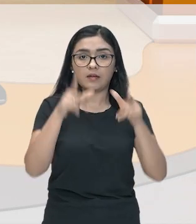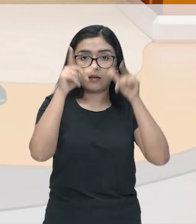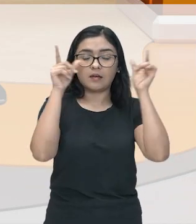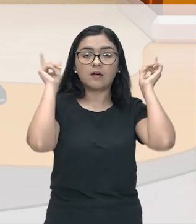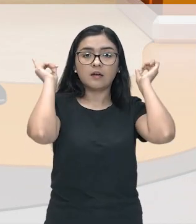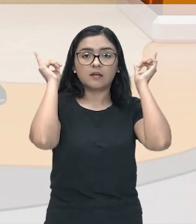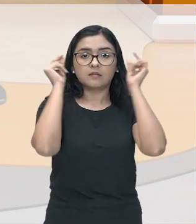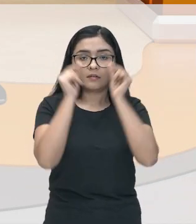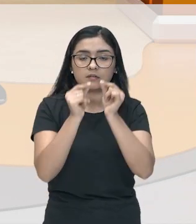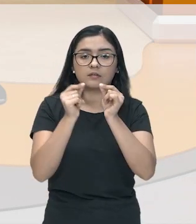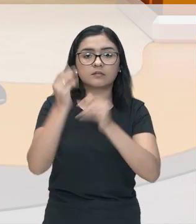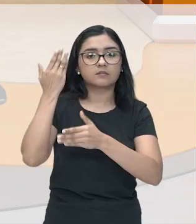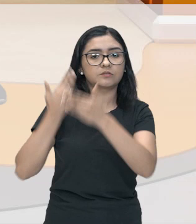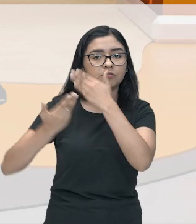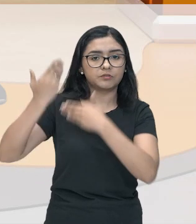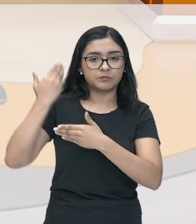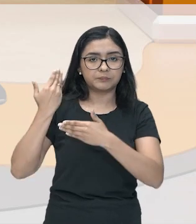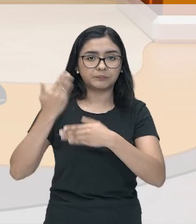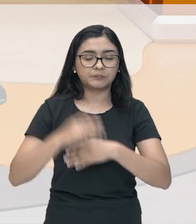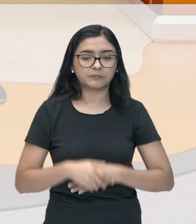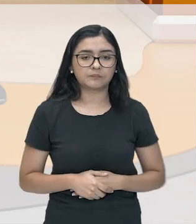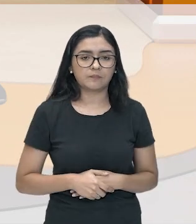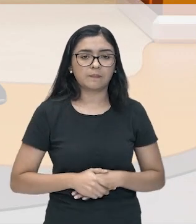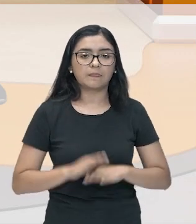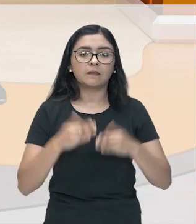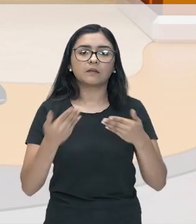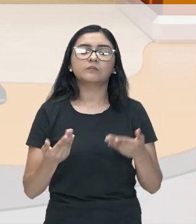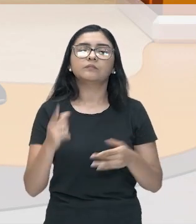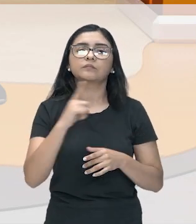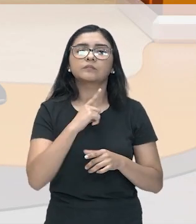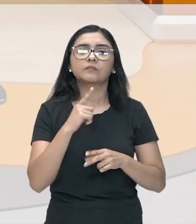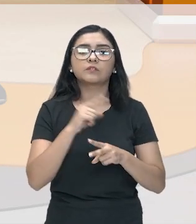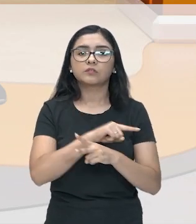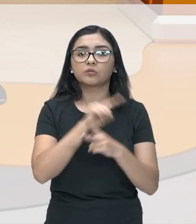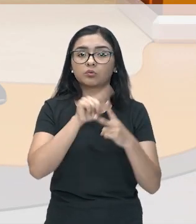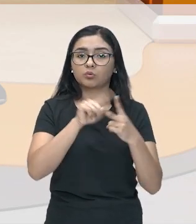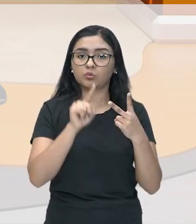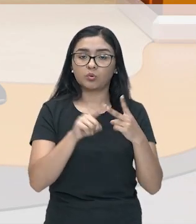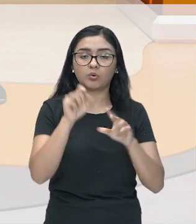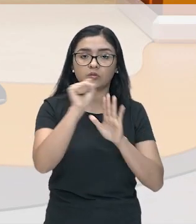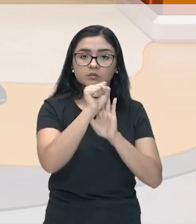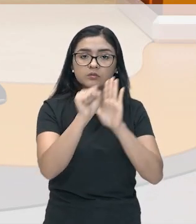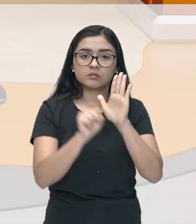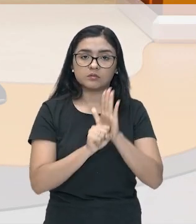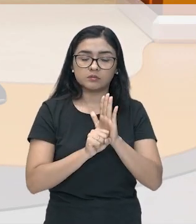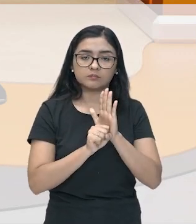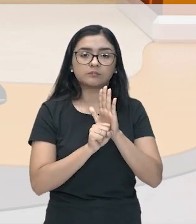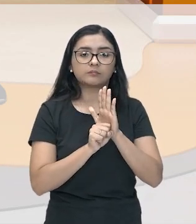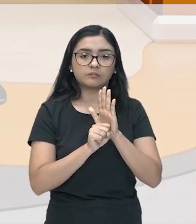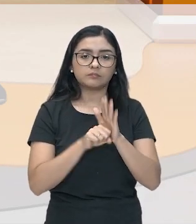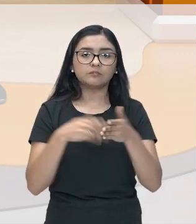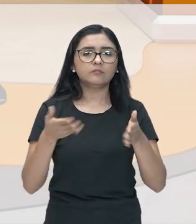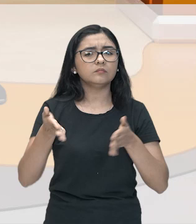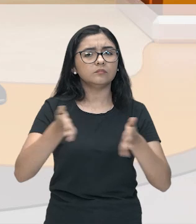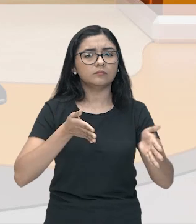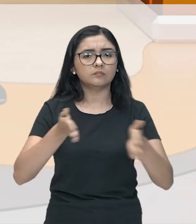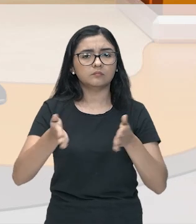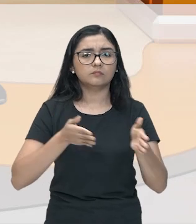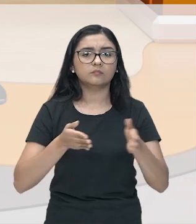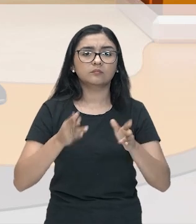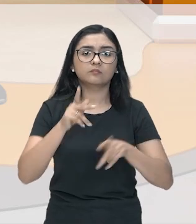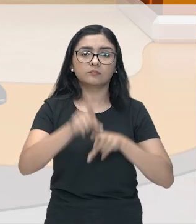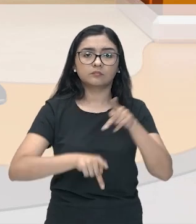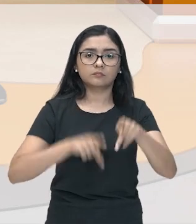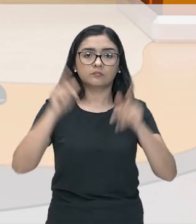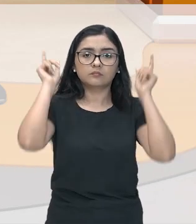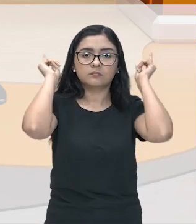o período clássico da Grécia Antiga abrangiu dois séculos e é considerado um momento em que a civilização grega